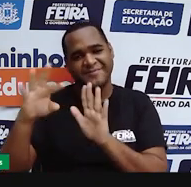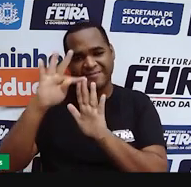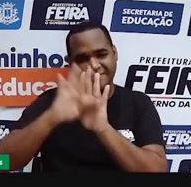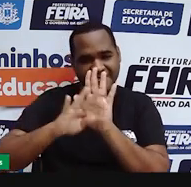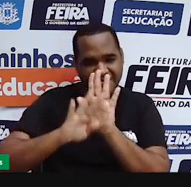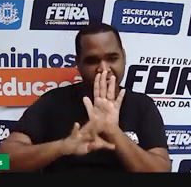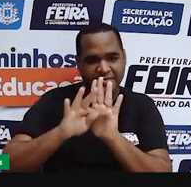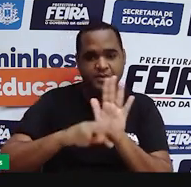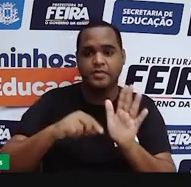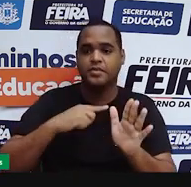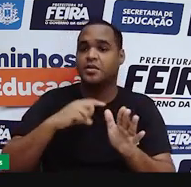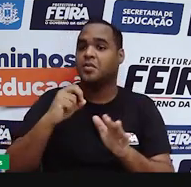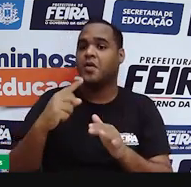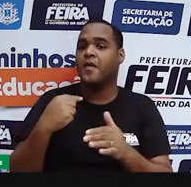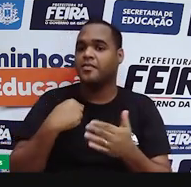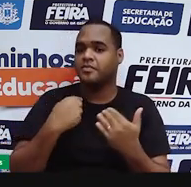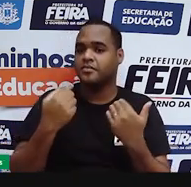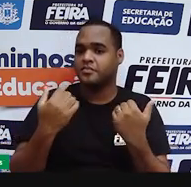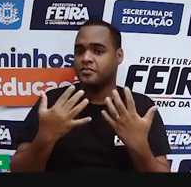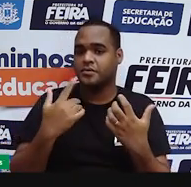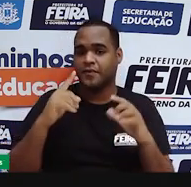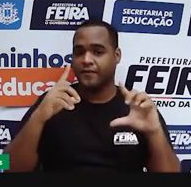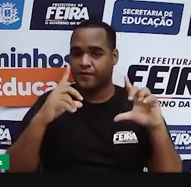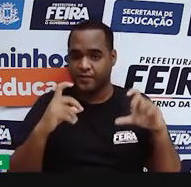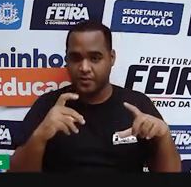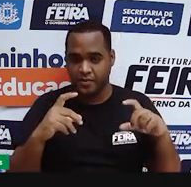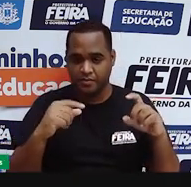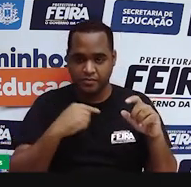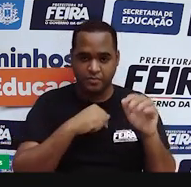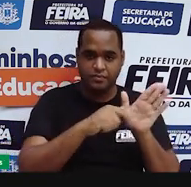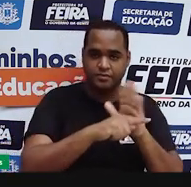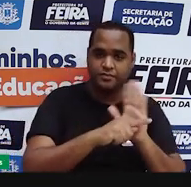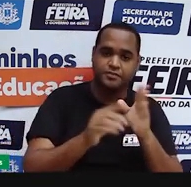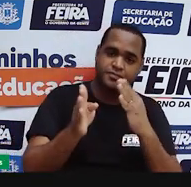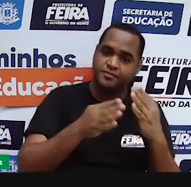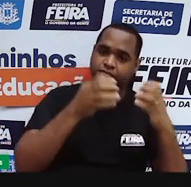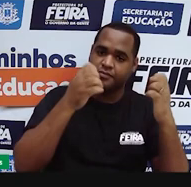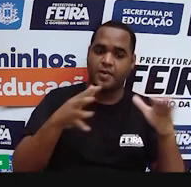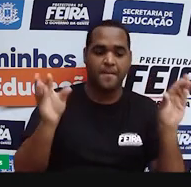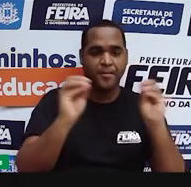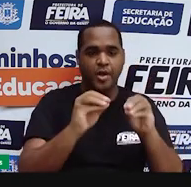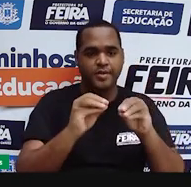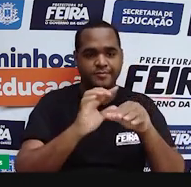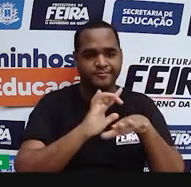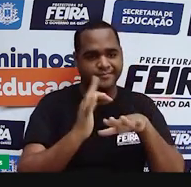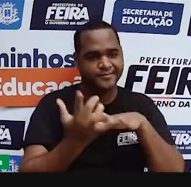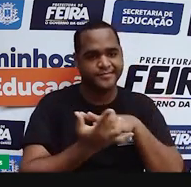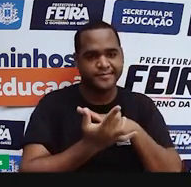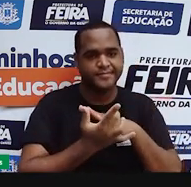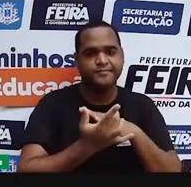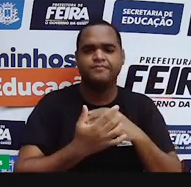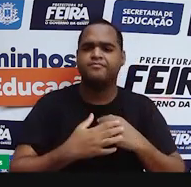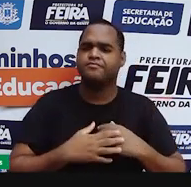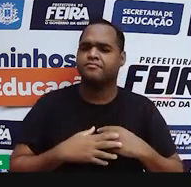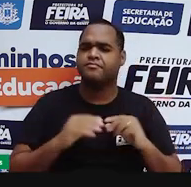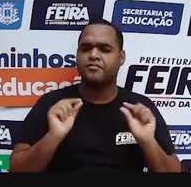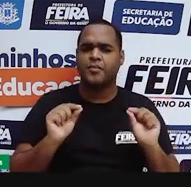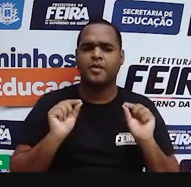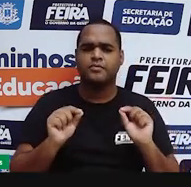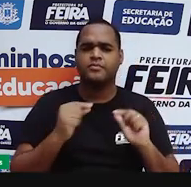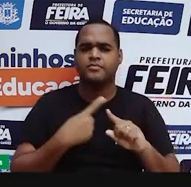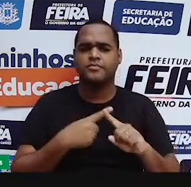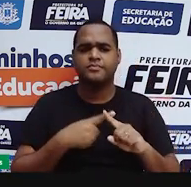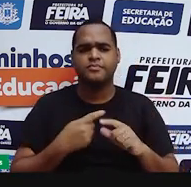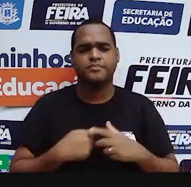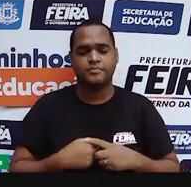checamos? Não checamos imagens, vídeos e posts nas redes sociais. Então, por que isso? Porque essa